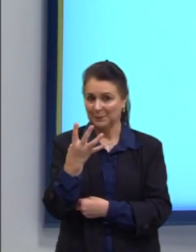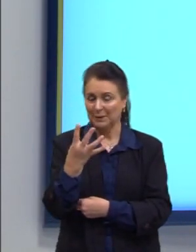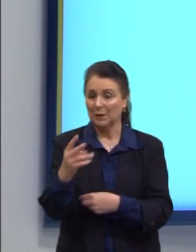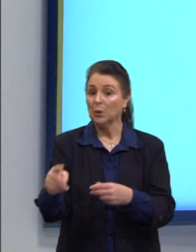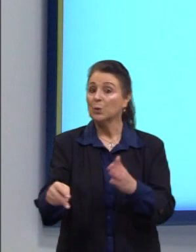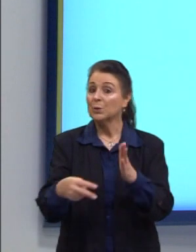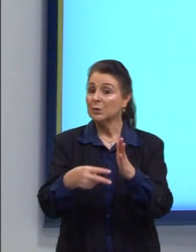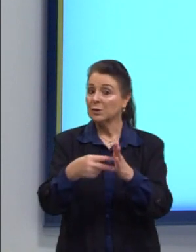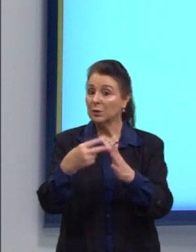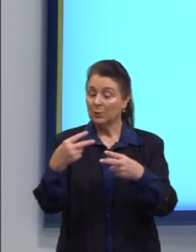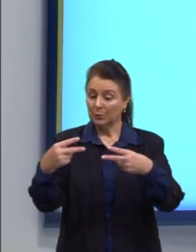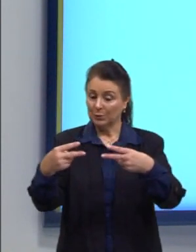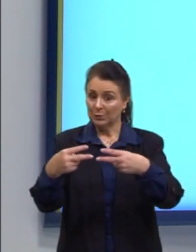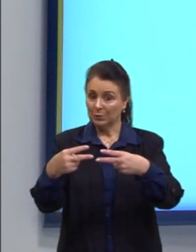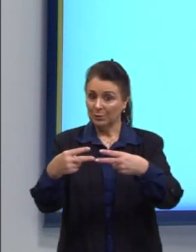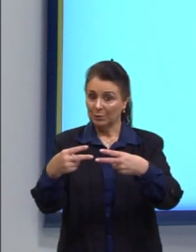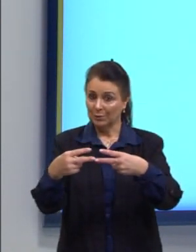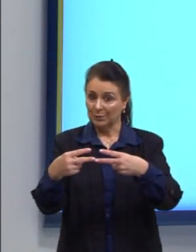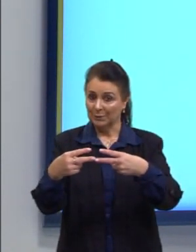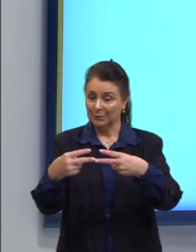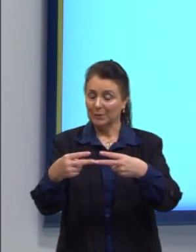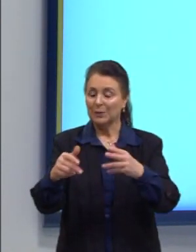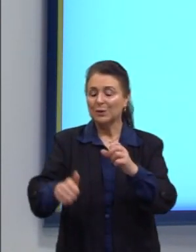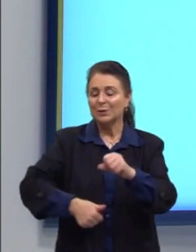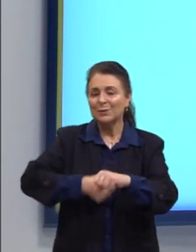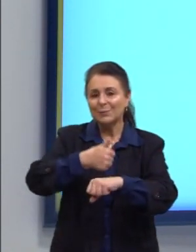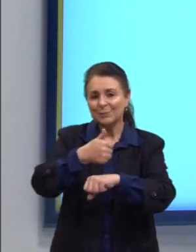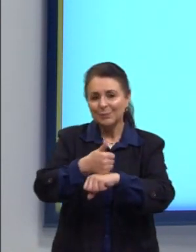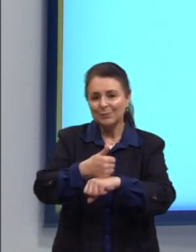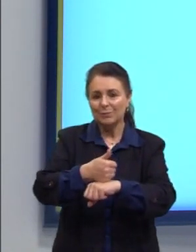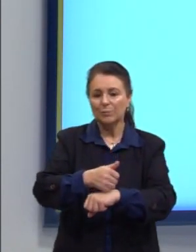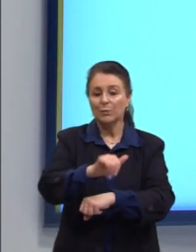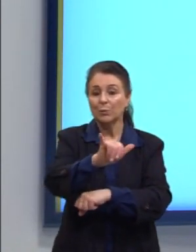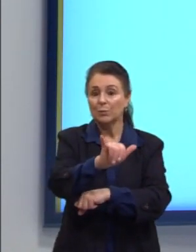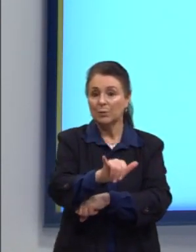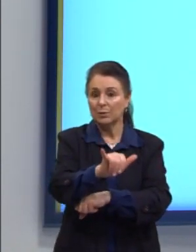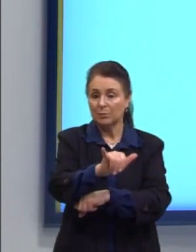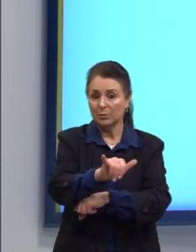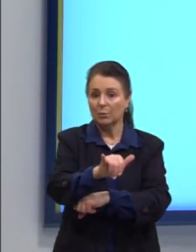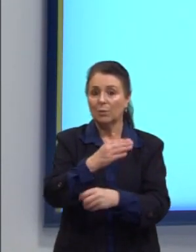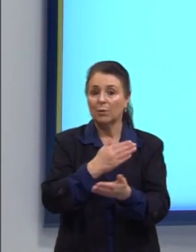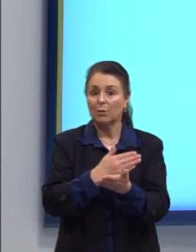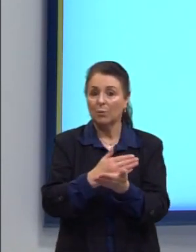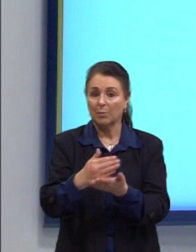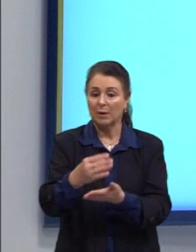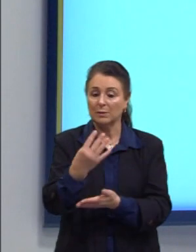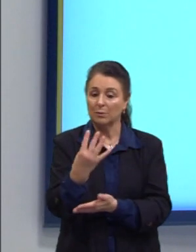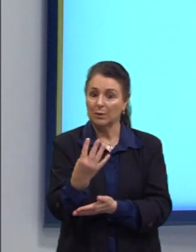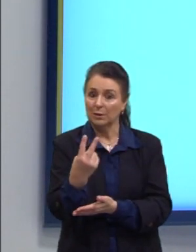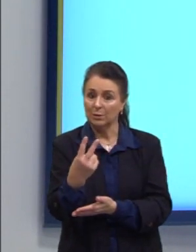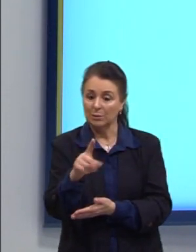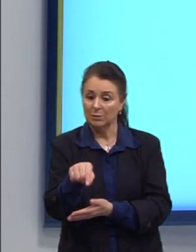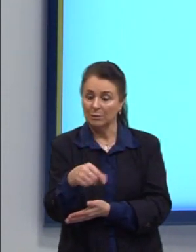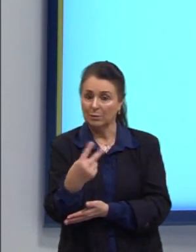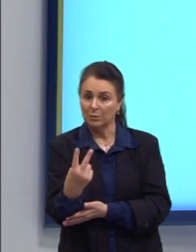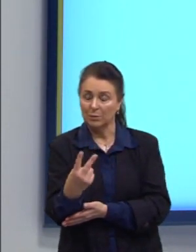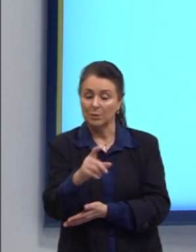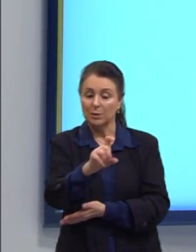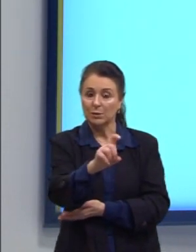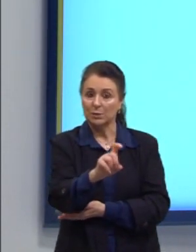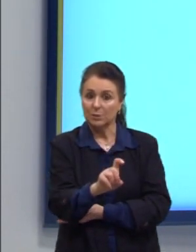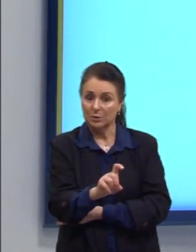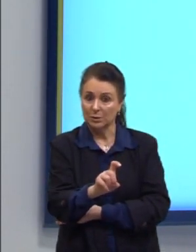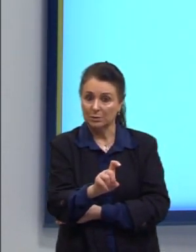ordenado, o segundo ponto. E aí nós vamos substituir. O Y passa a ser a 42,2. O X